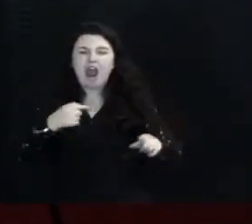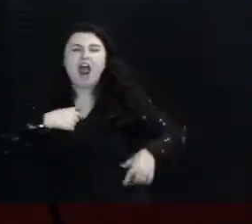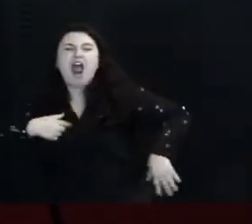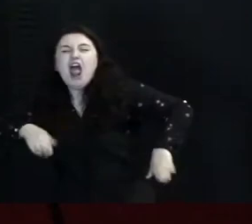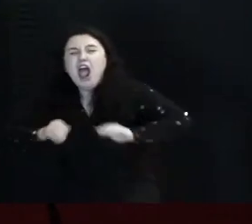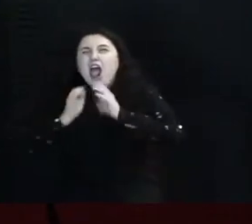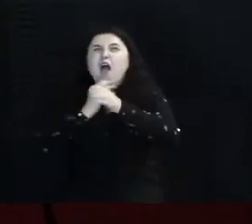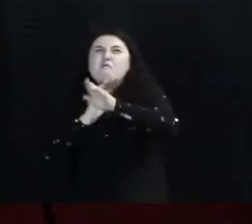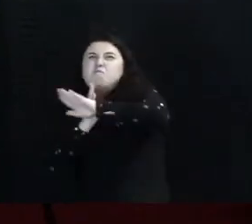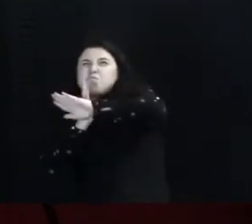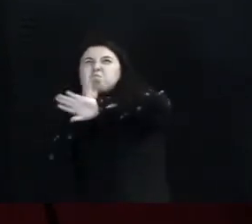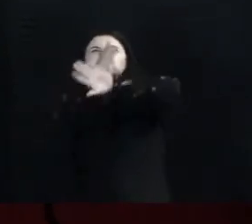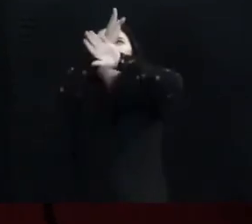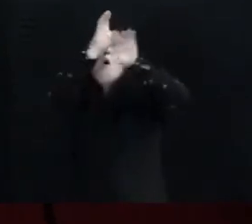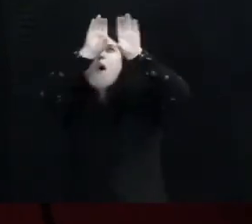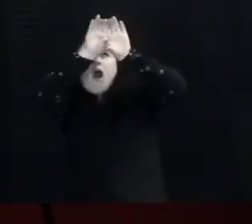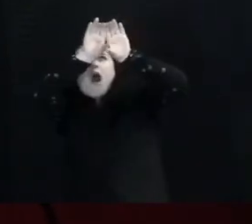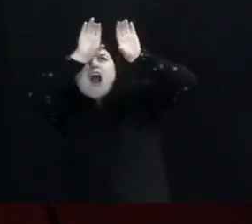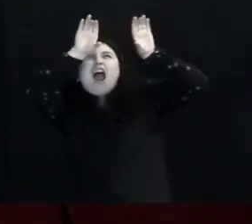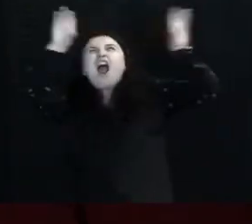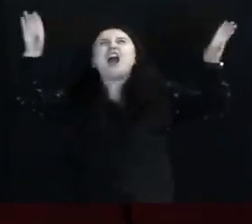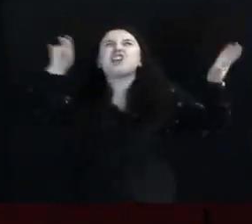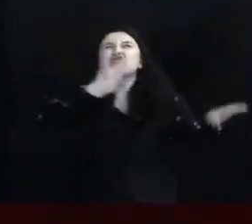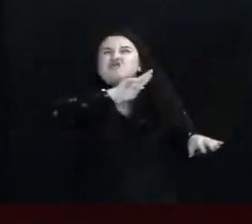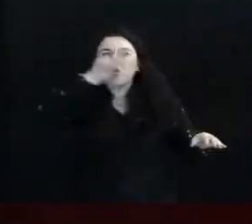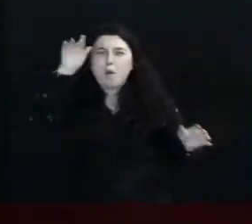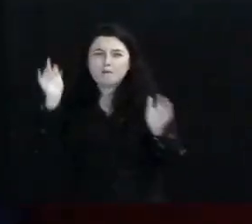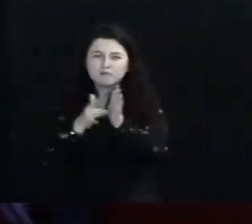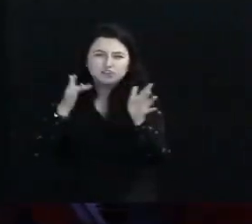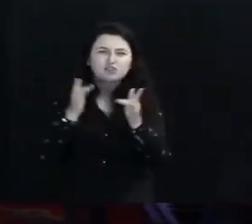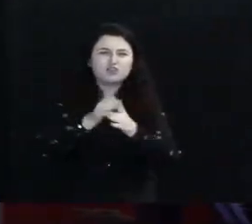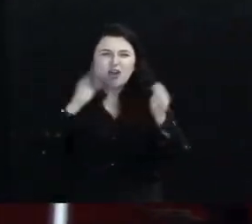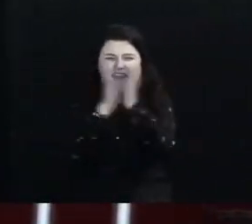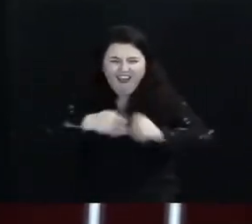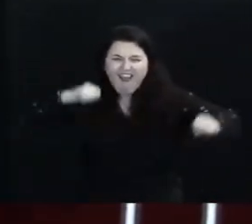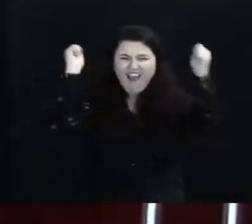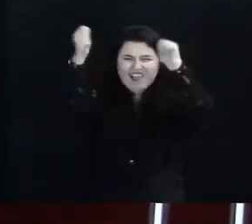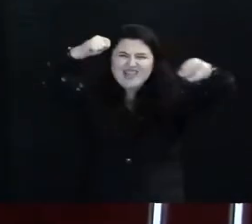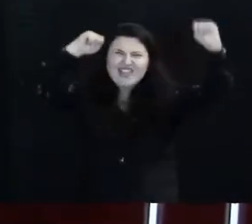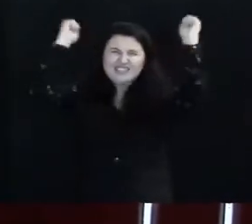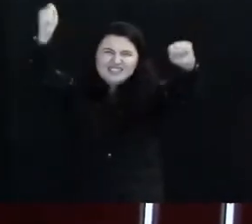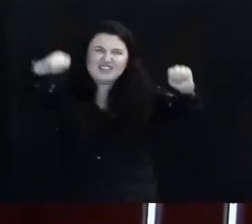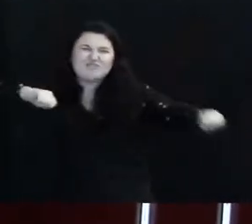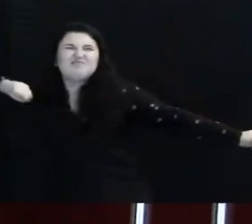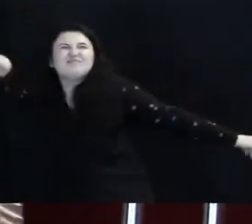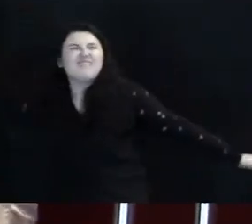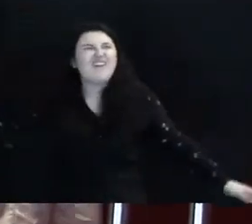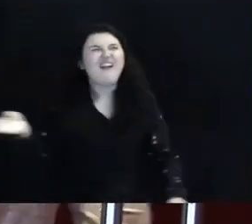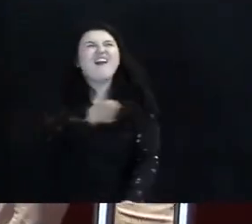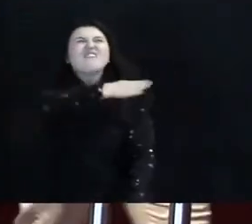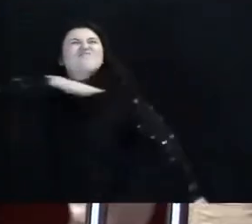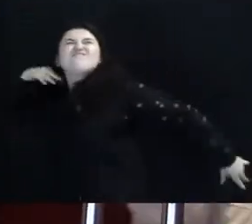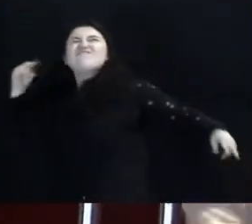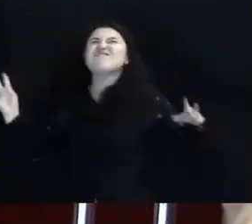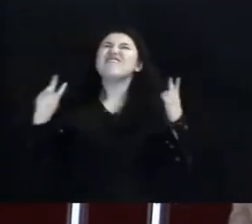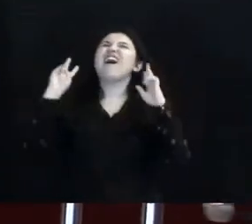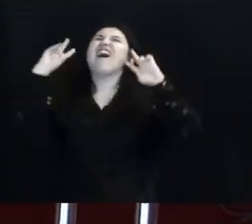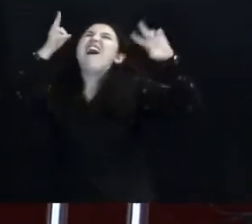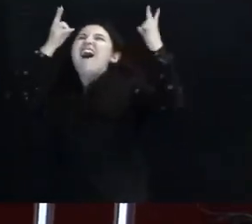limites no nome de Jesus, aleluia, aleluia A morte venceste,